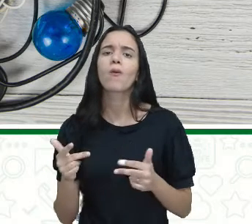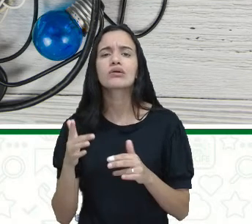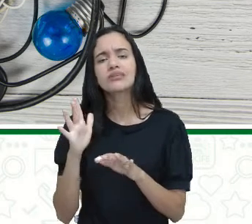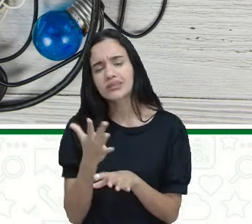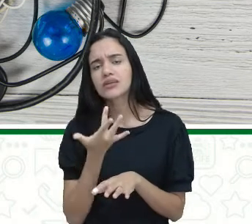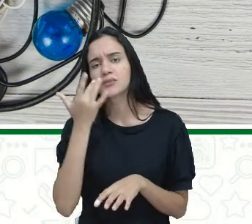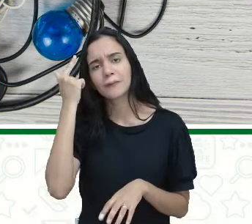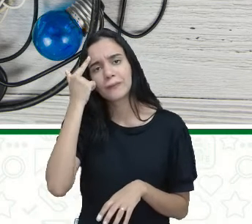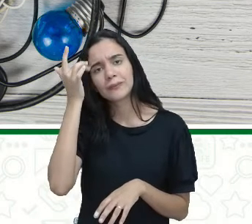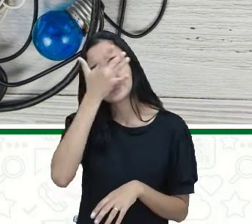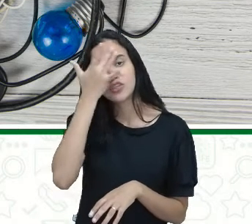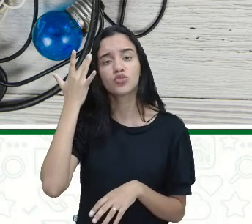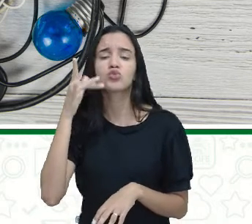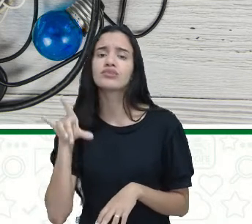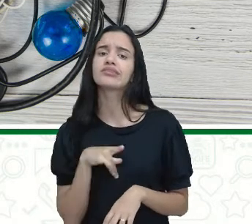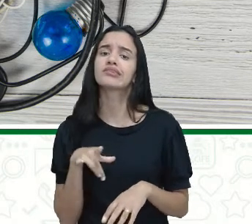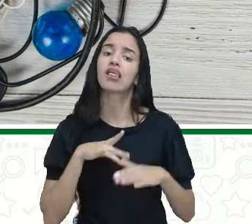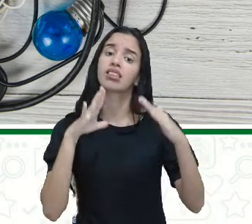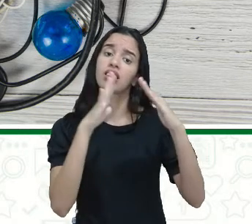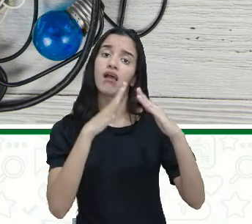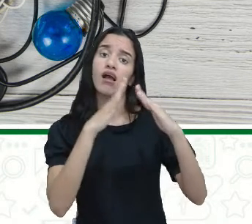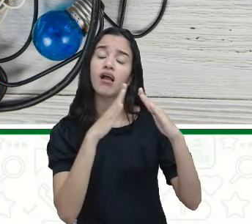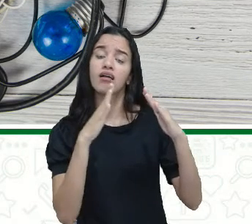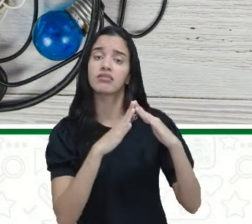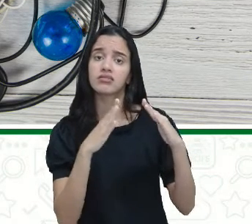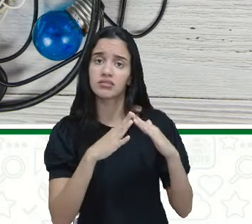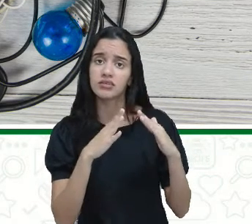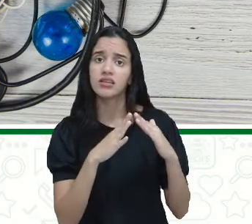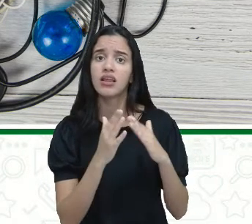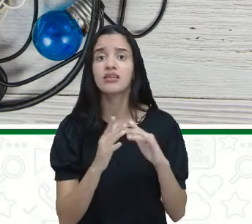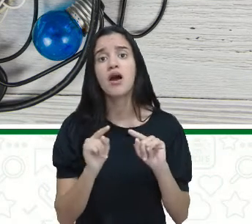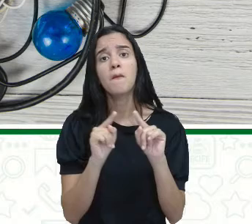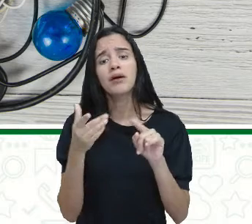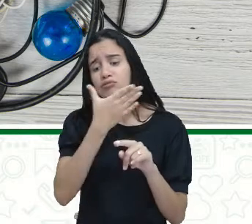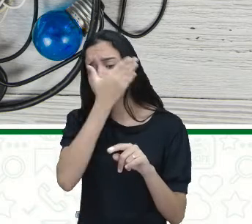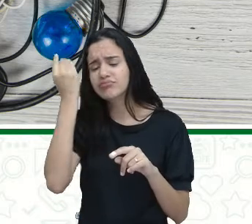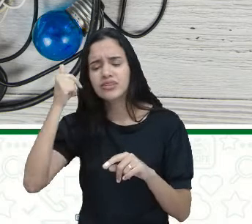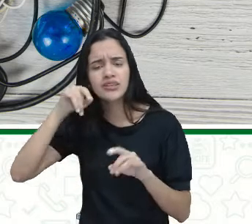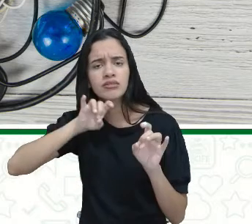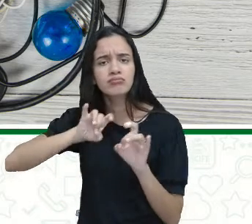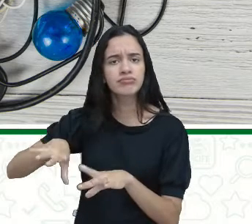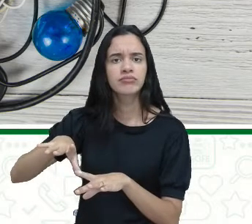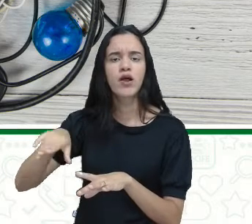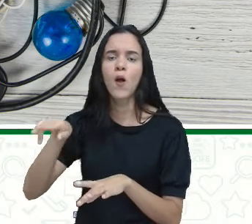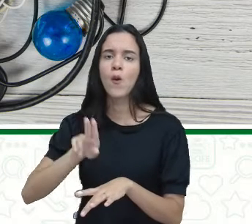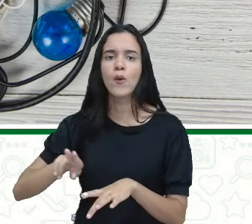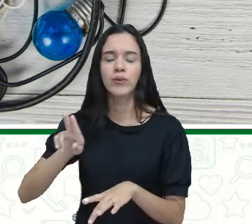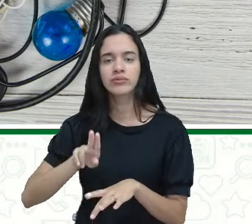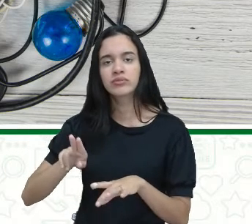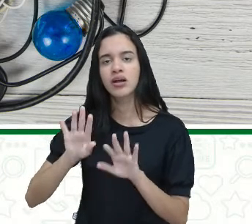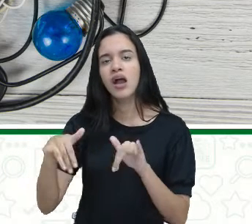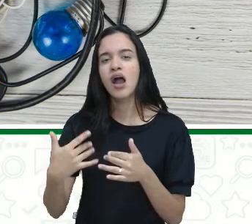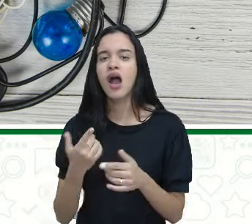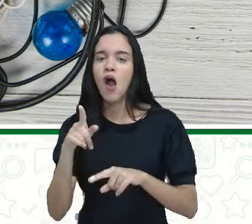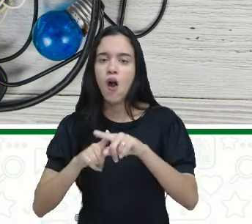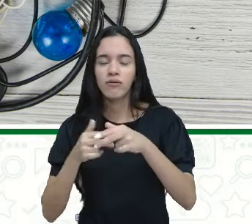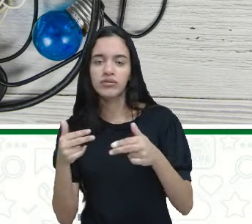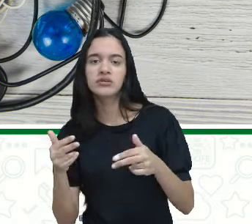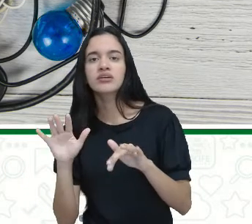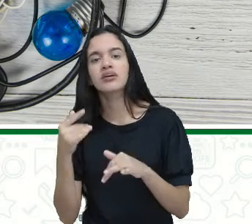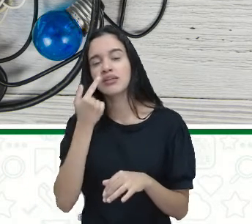em sua casa e que são lá esquecidos, não são mais utilizados. Então, são resíduos de